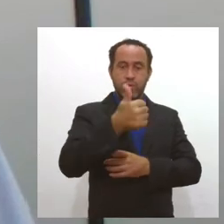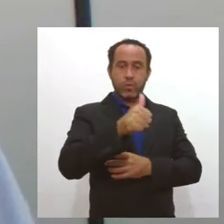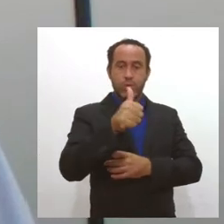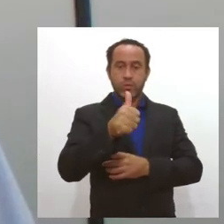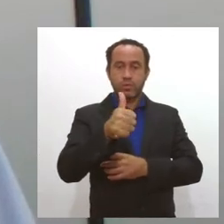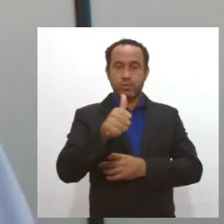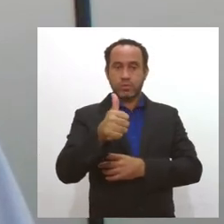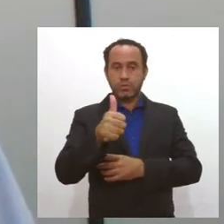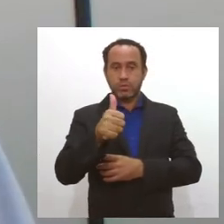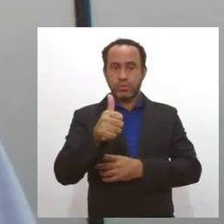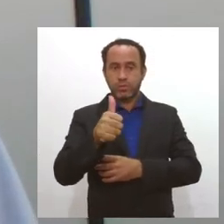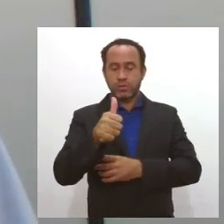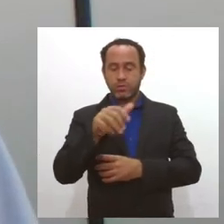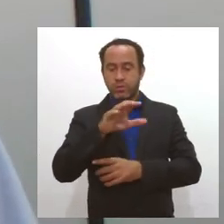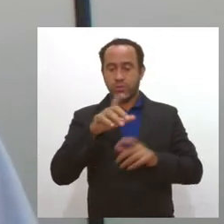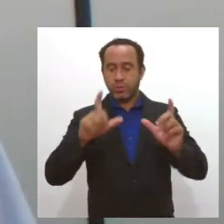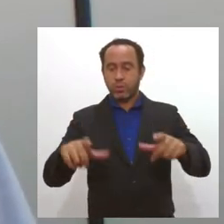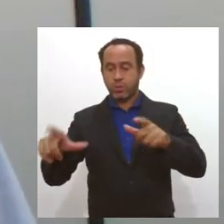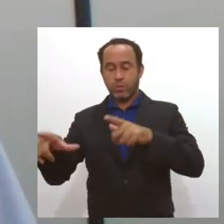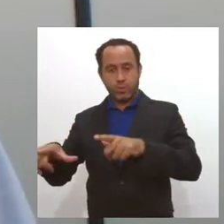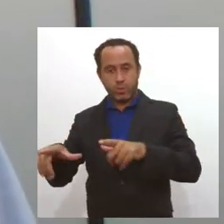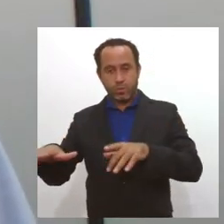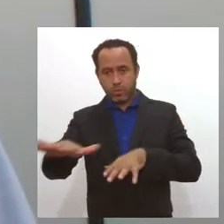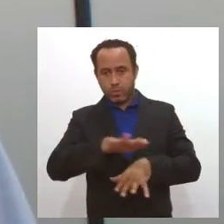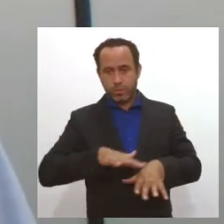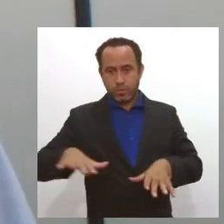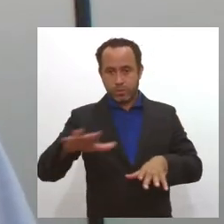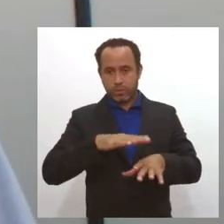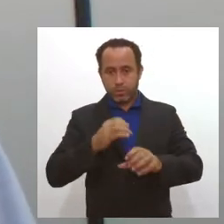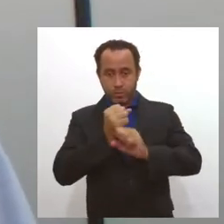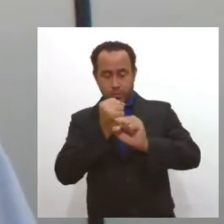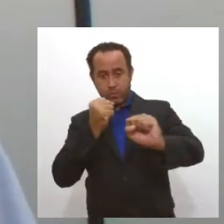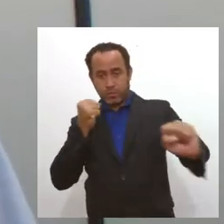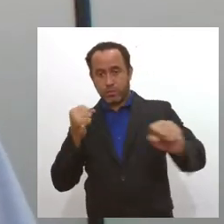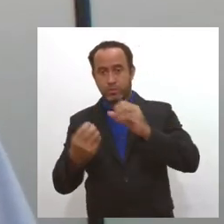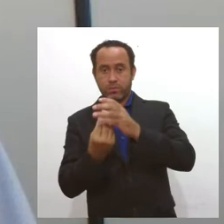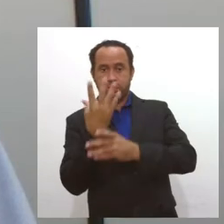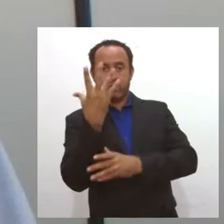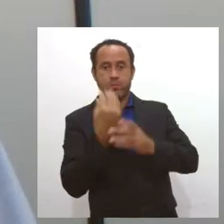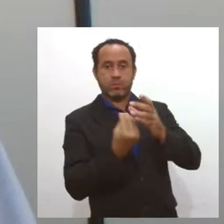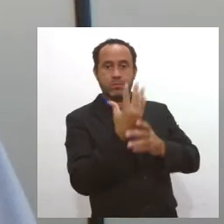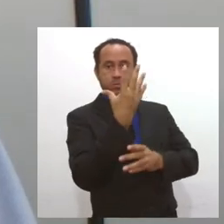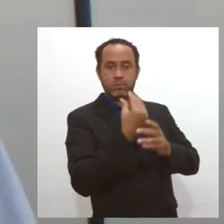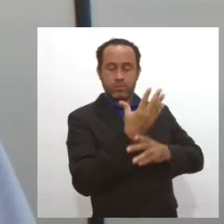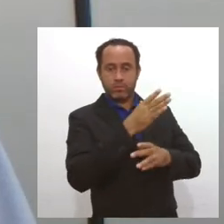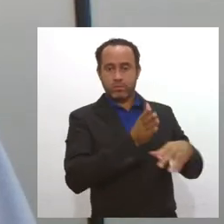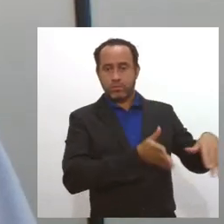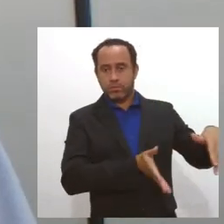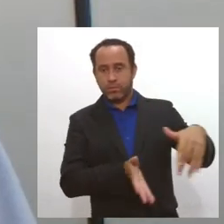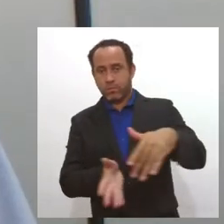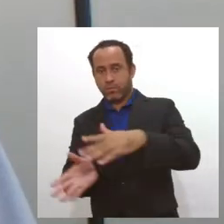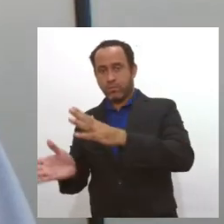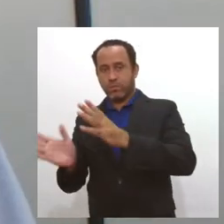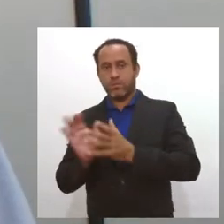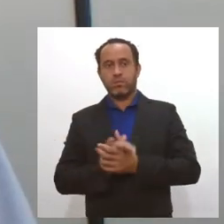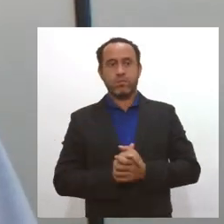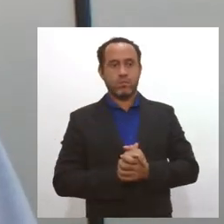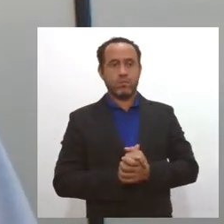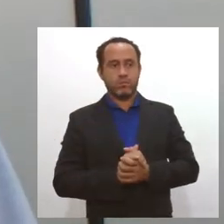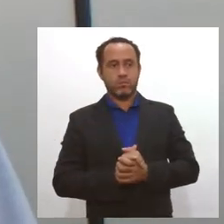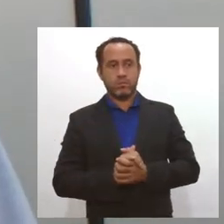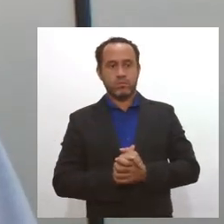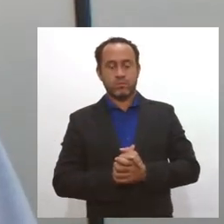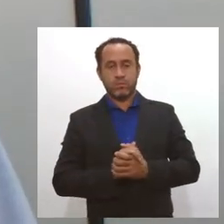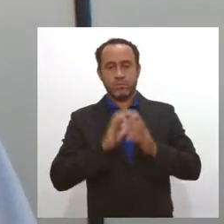em torno de 11 mil hectares nessa trajetória por onde ele passa. Está contemplado dois